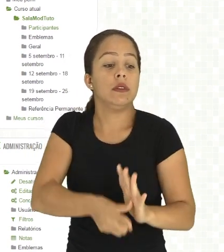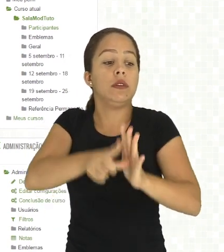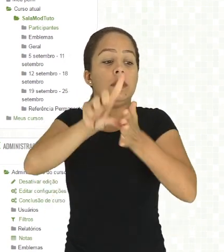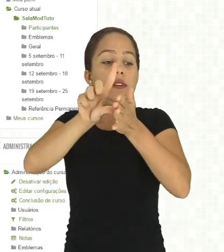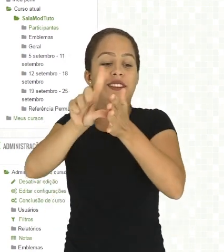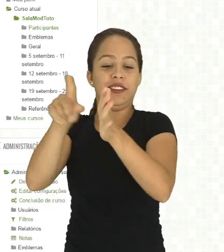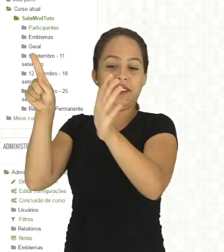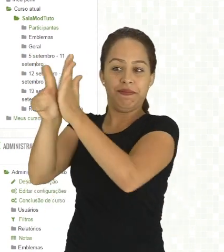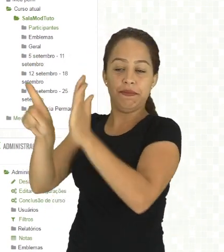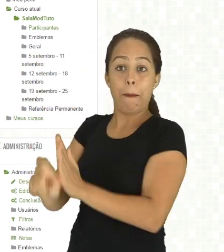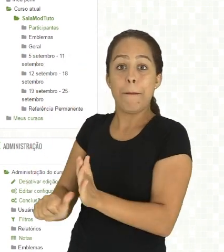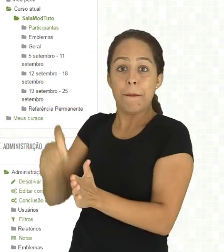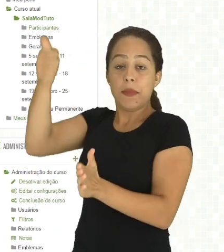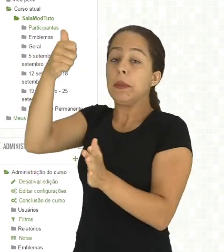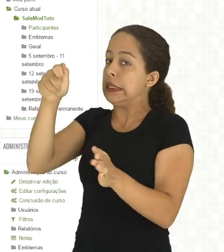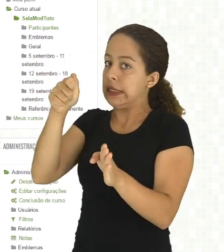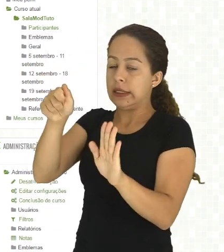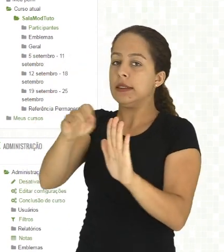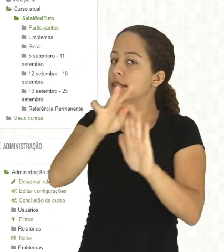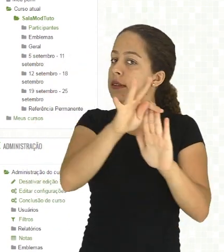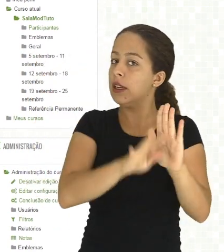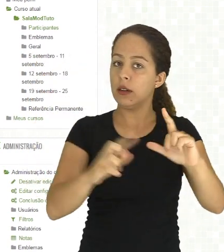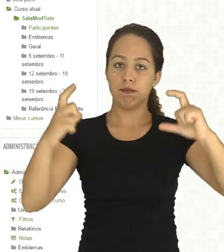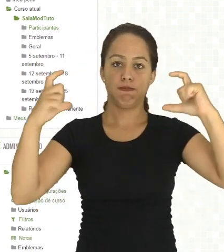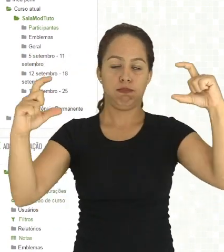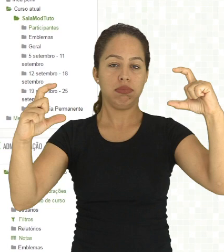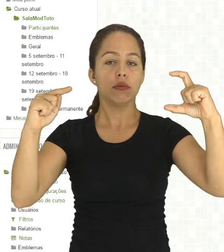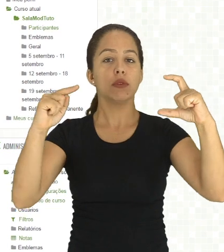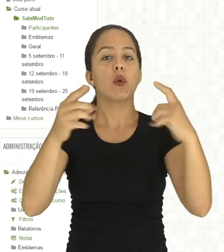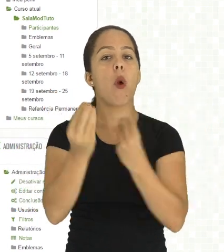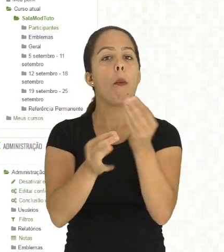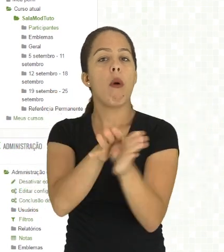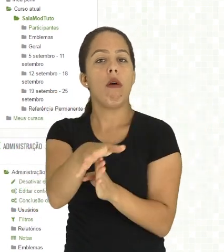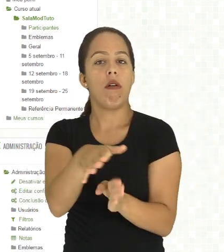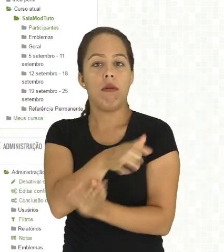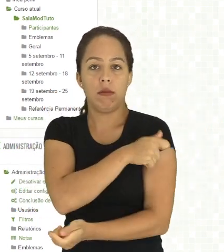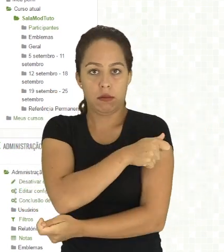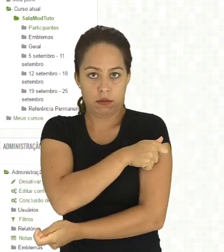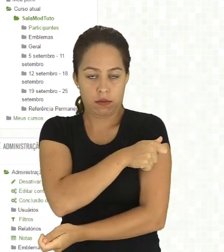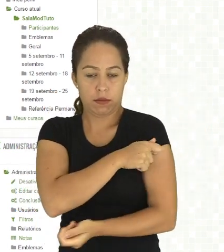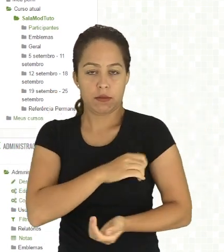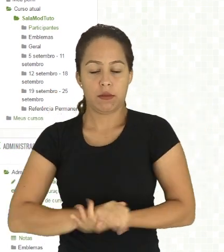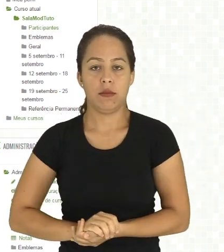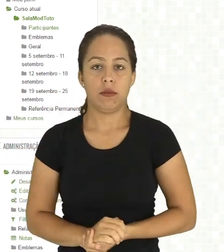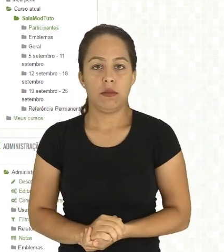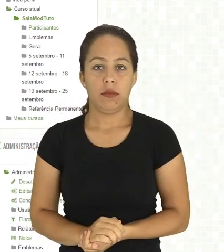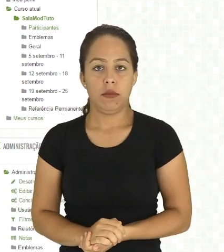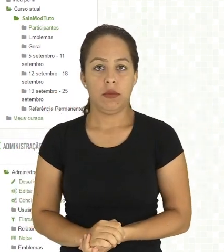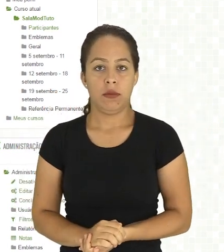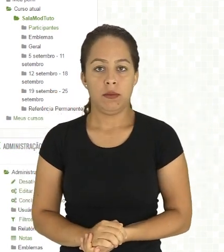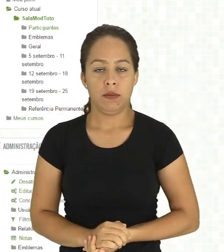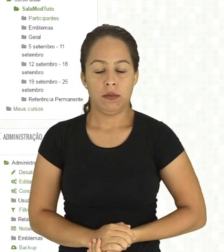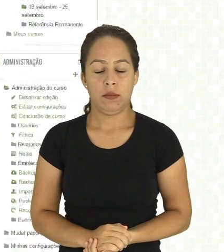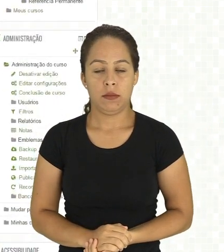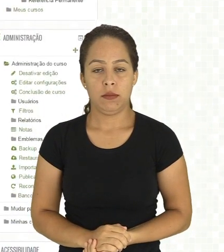questionário iniciar. Você pode exibir essa descrição na página inicial ou não, ativando este checkbox.